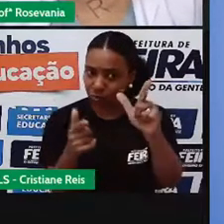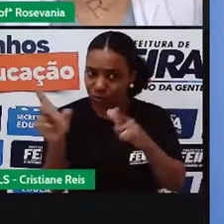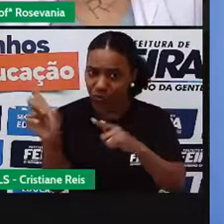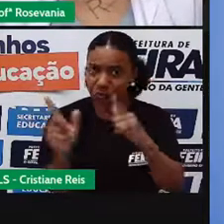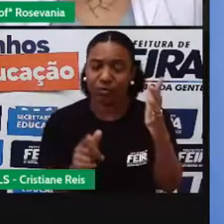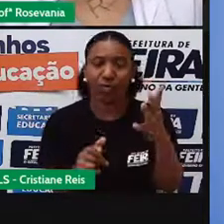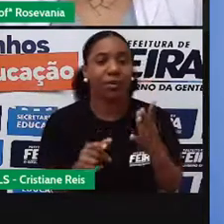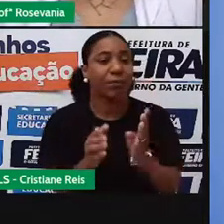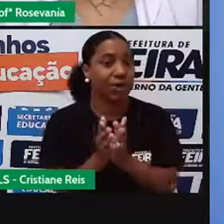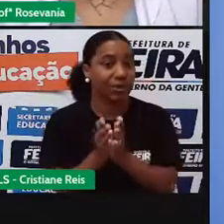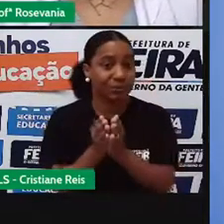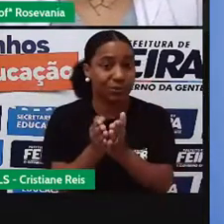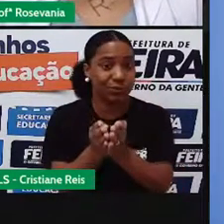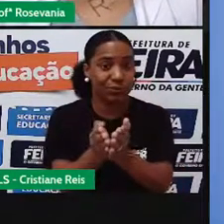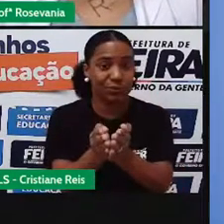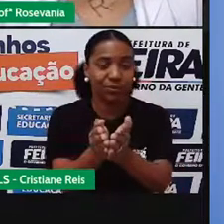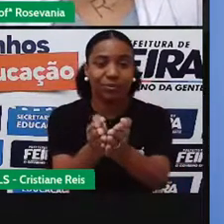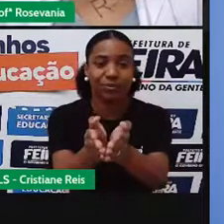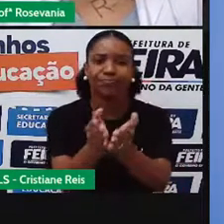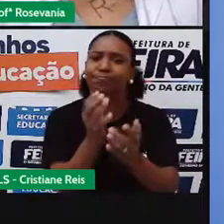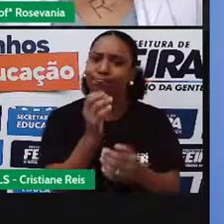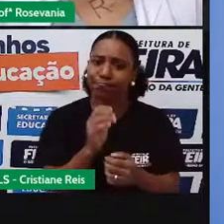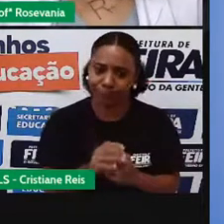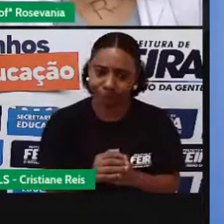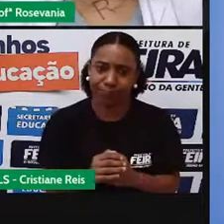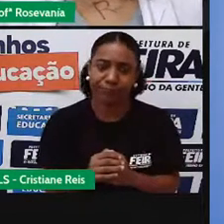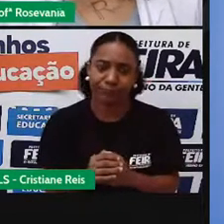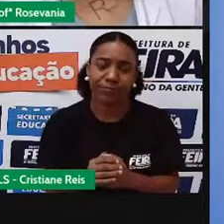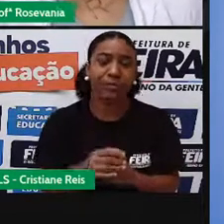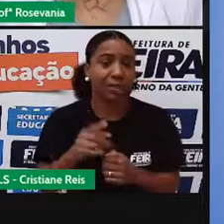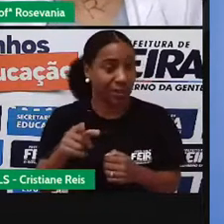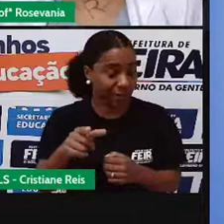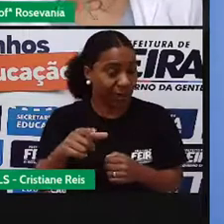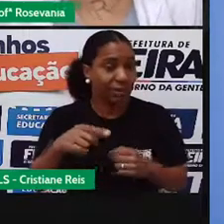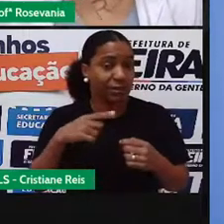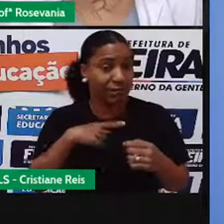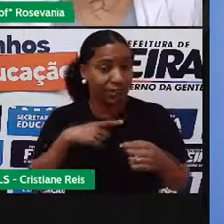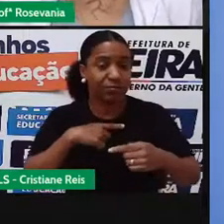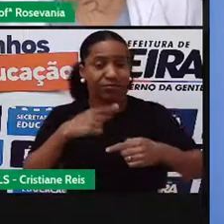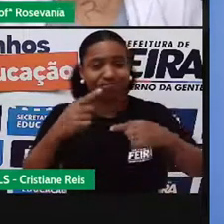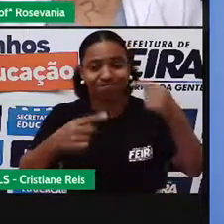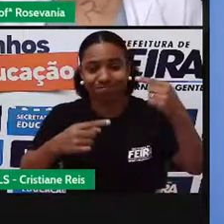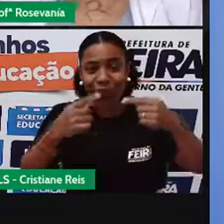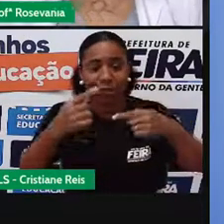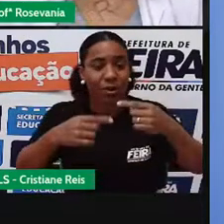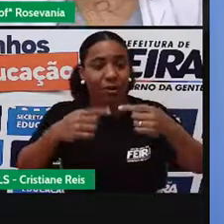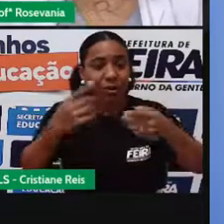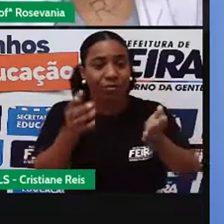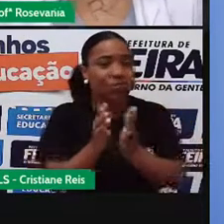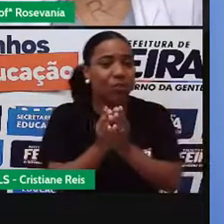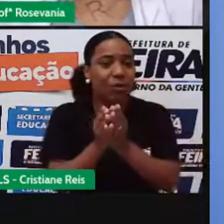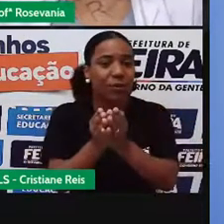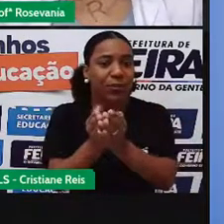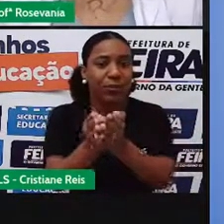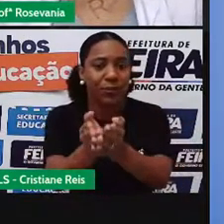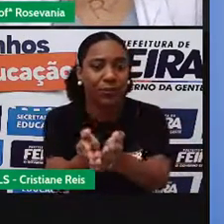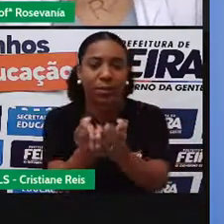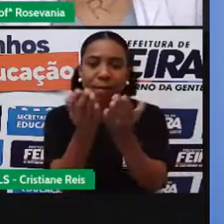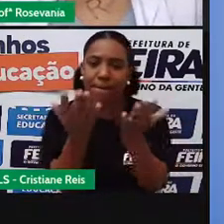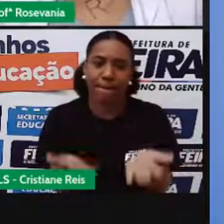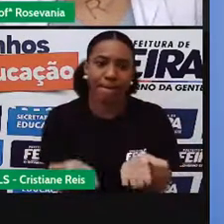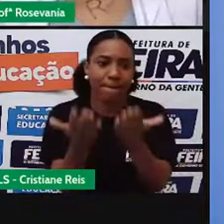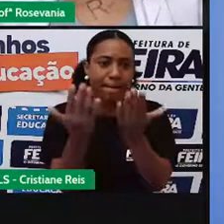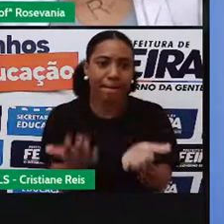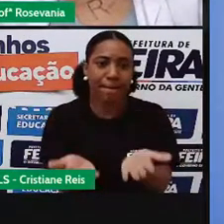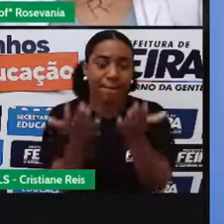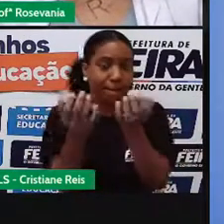forma, né, o marítimo, repetitivo, ou competitivo, desculpa, para produtos com baixo custo de toneladas, né,